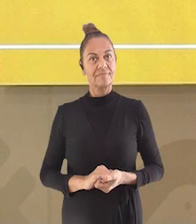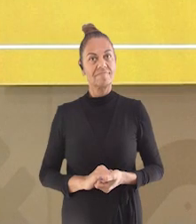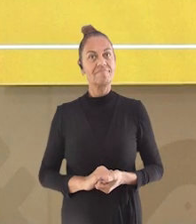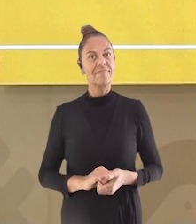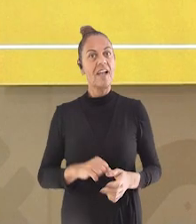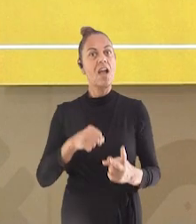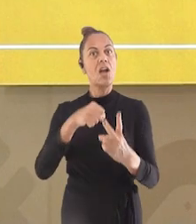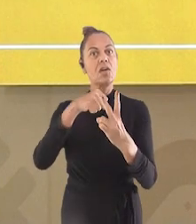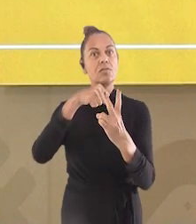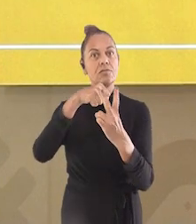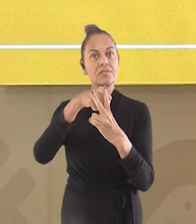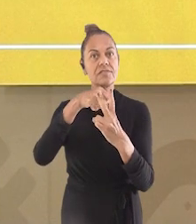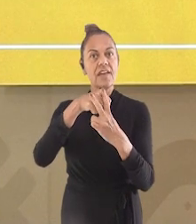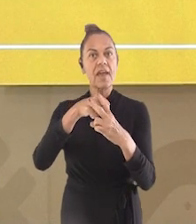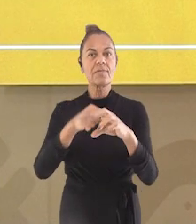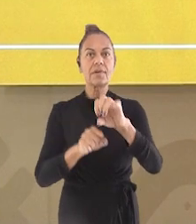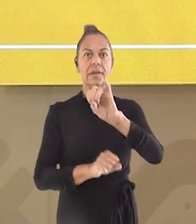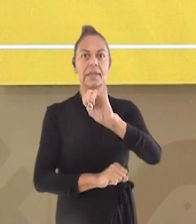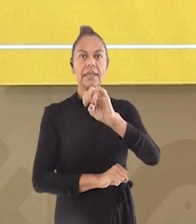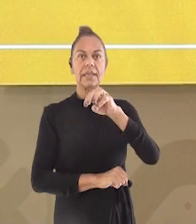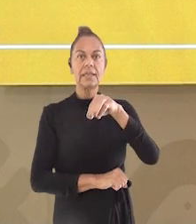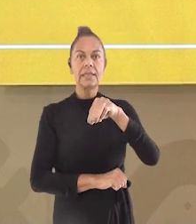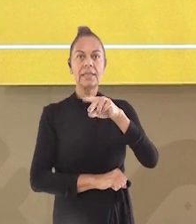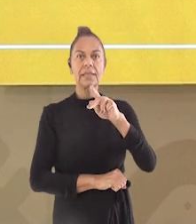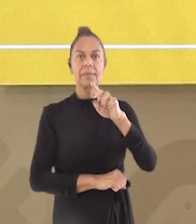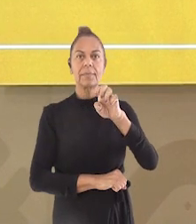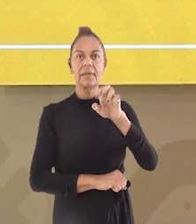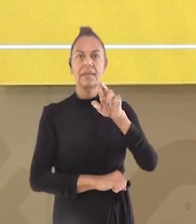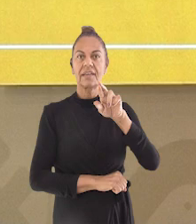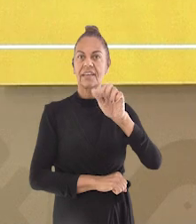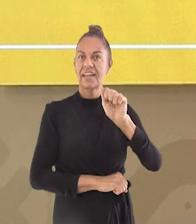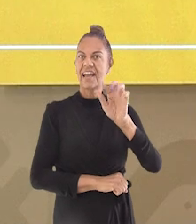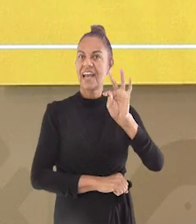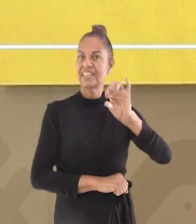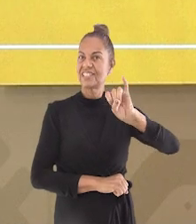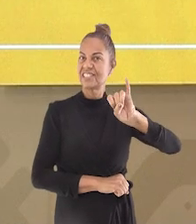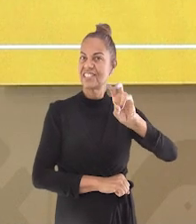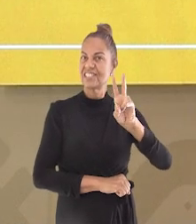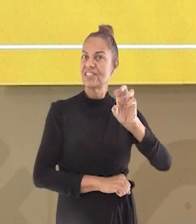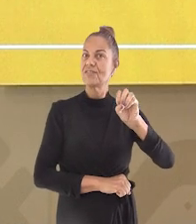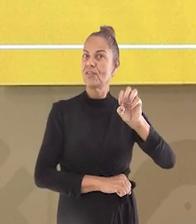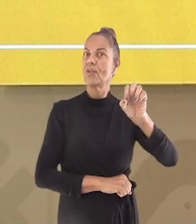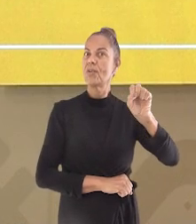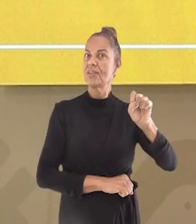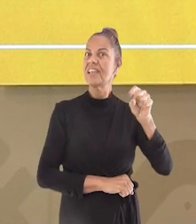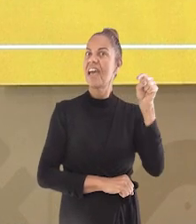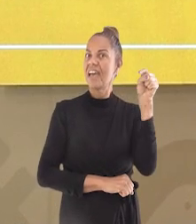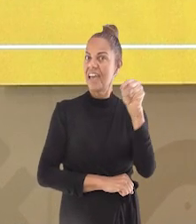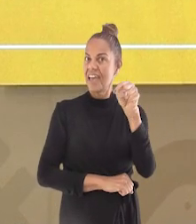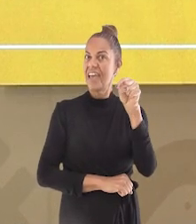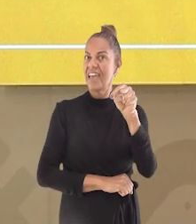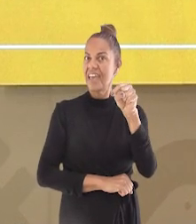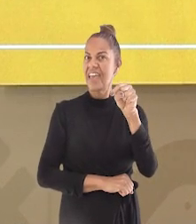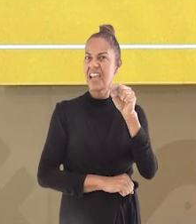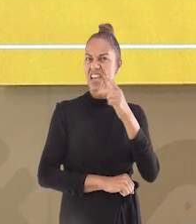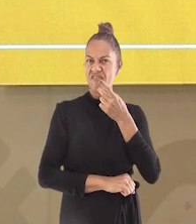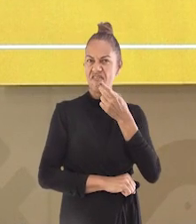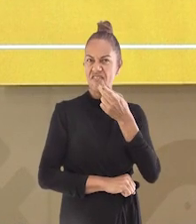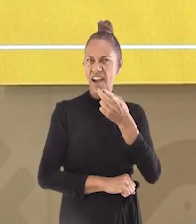São os verbos imperativos. Neste caso, são os verbos imperativos